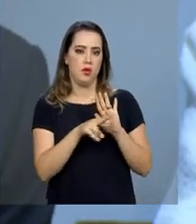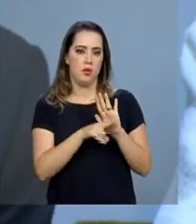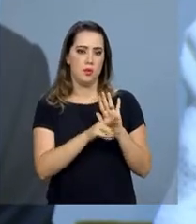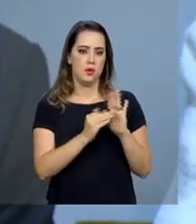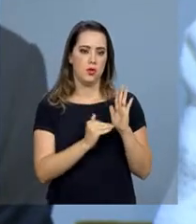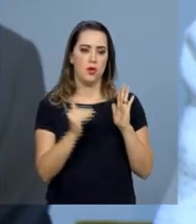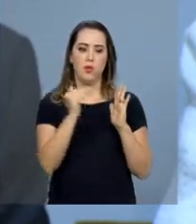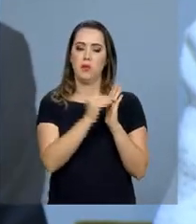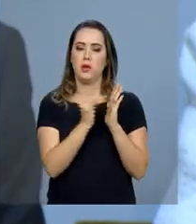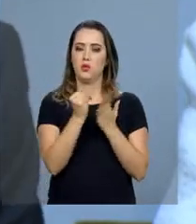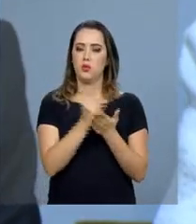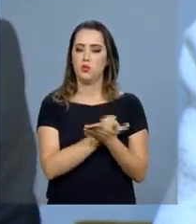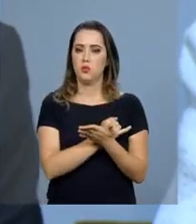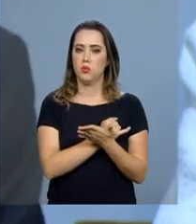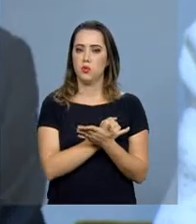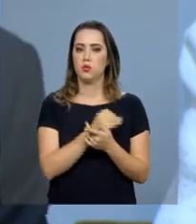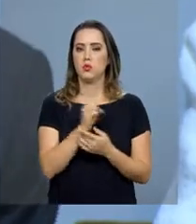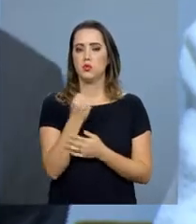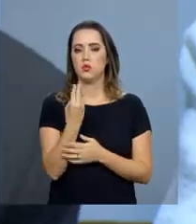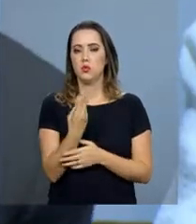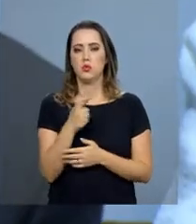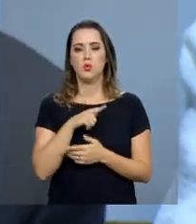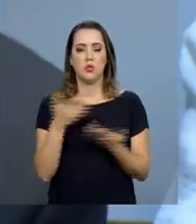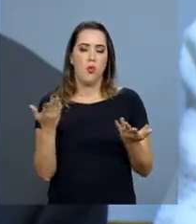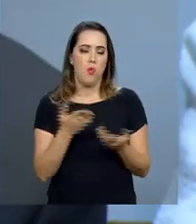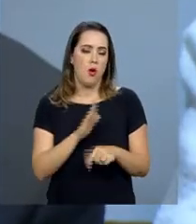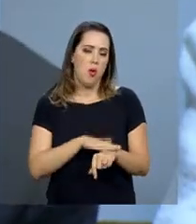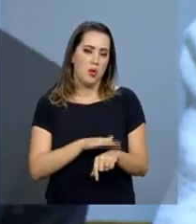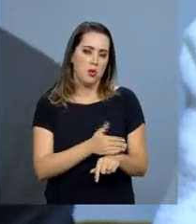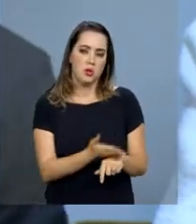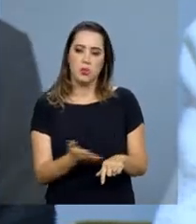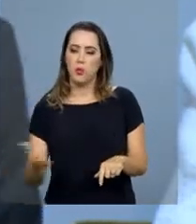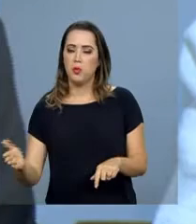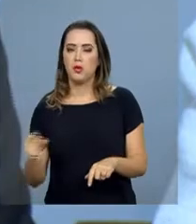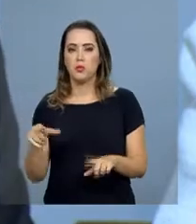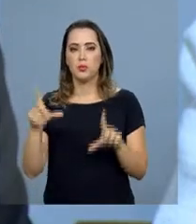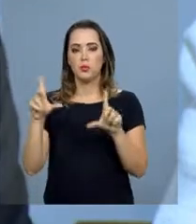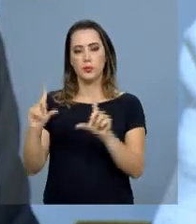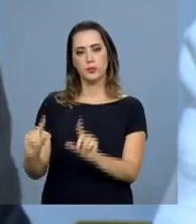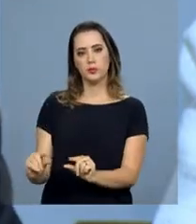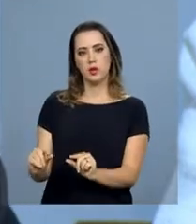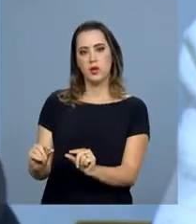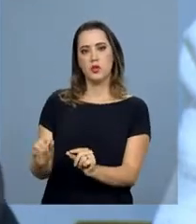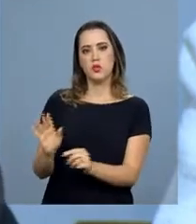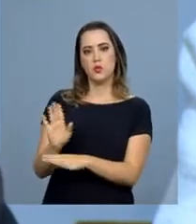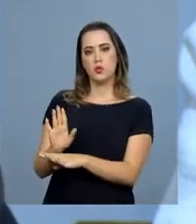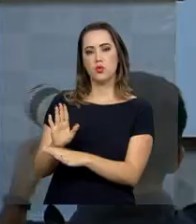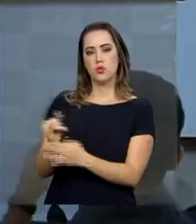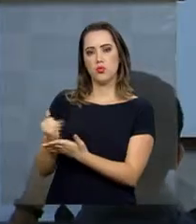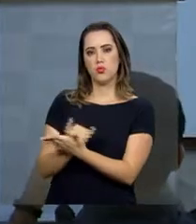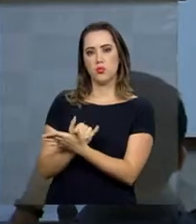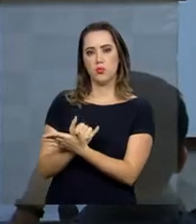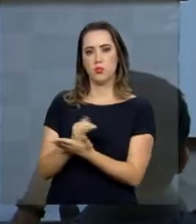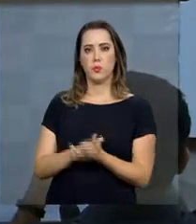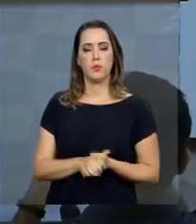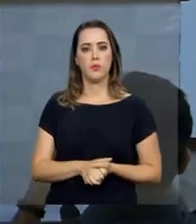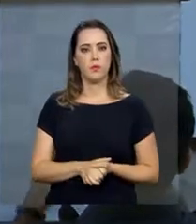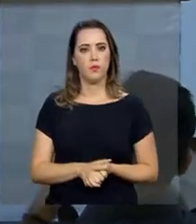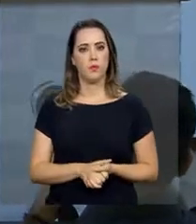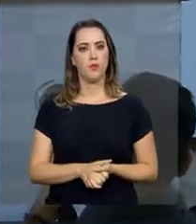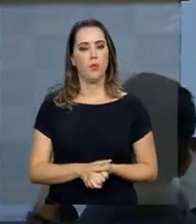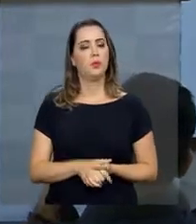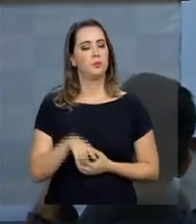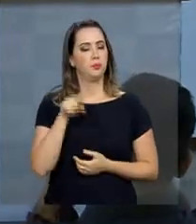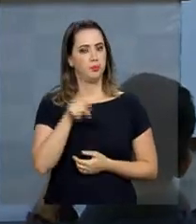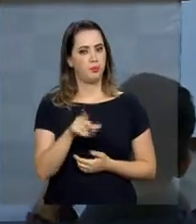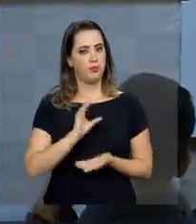aumento de impostos ou, neste momento ainda, de redução de benefícios tributários. Entre a previsão de